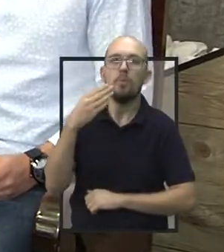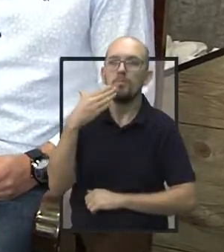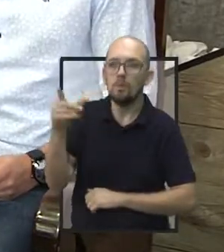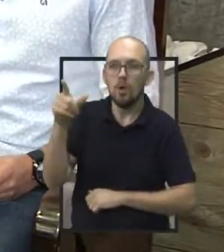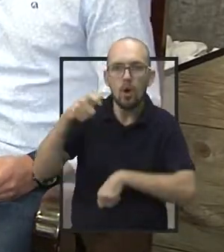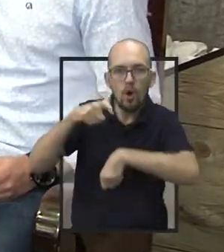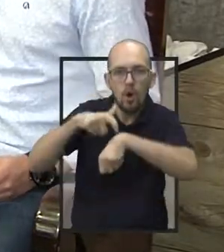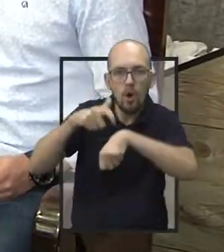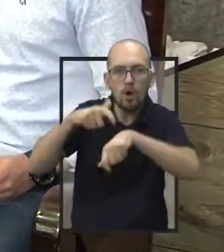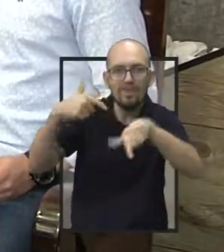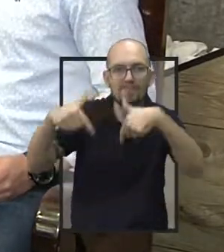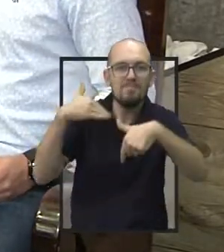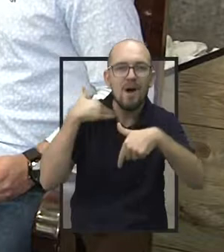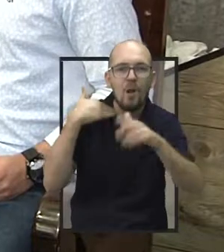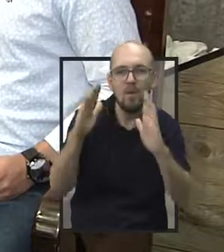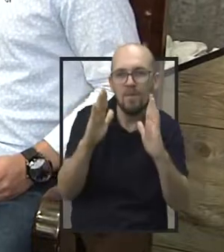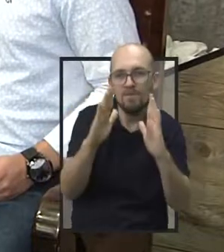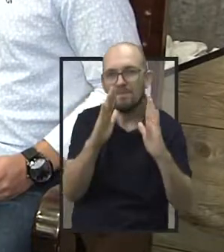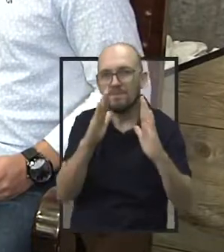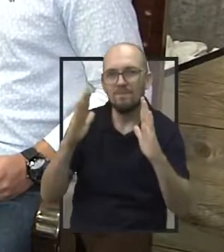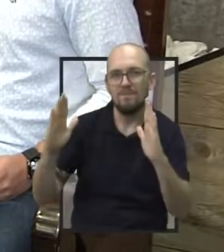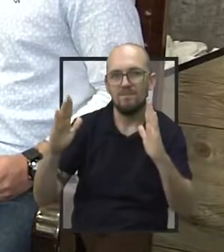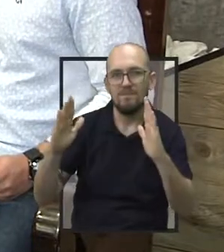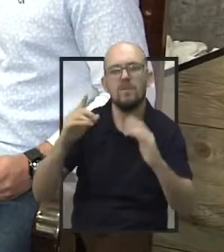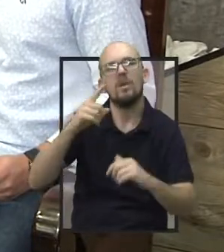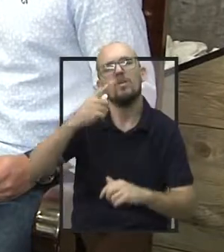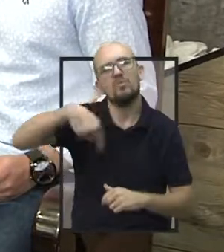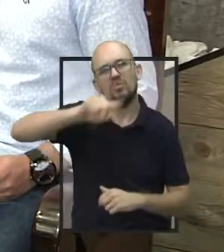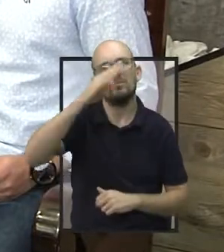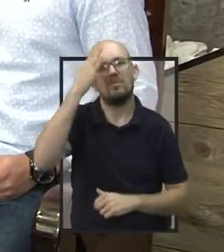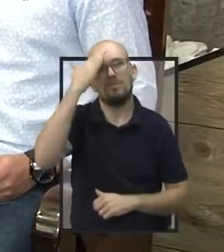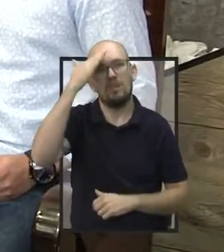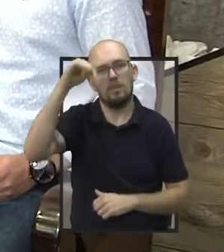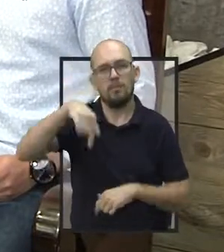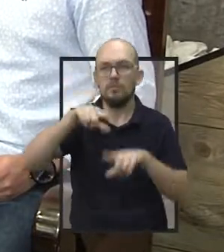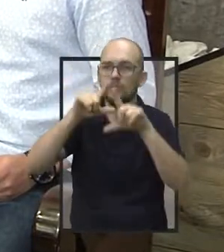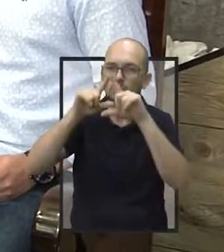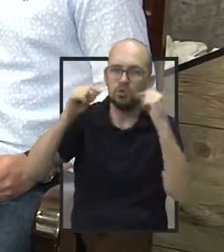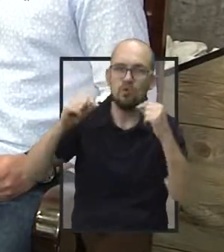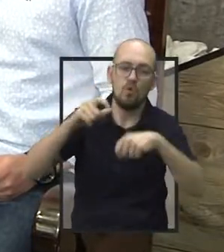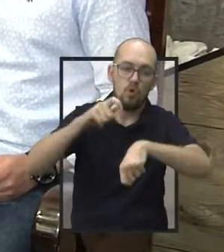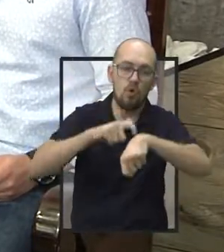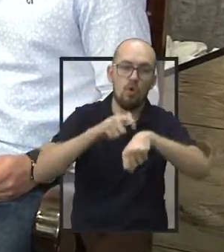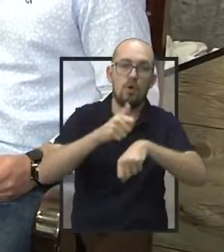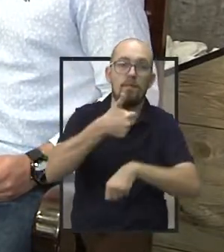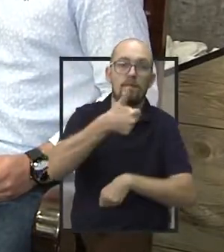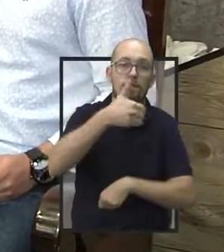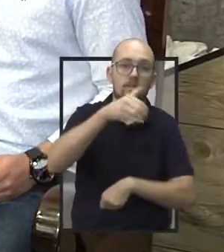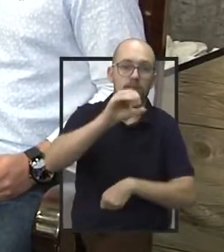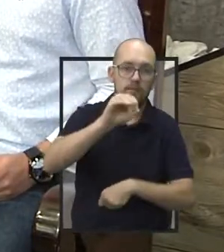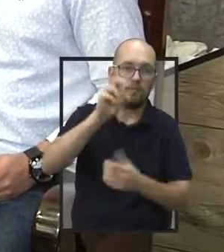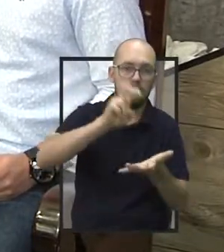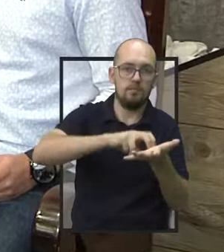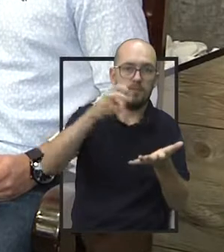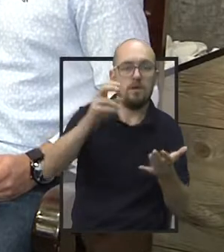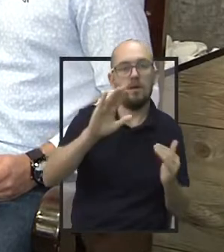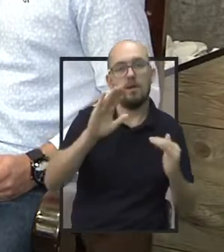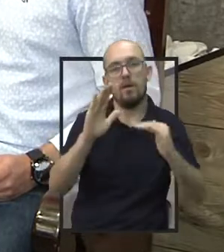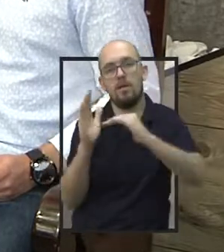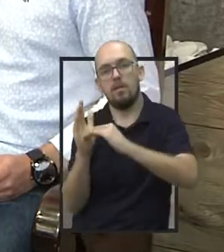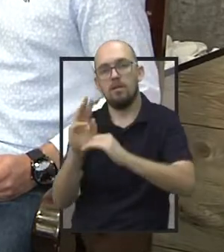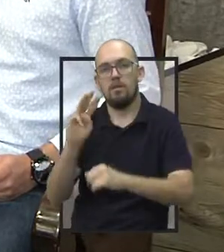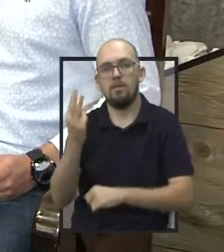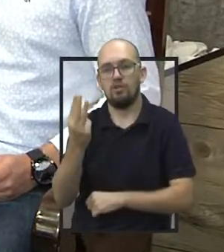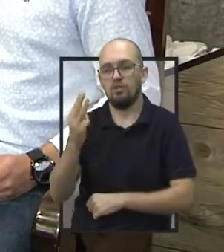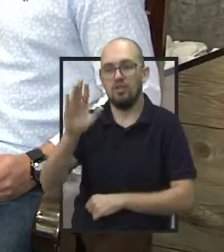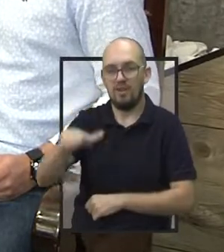das agências bancárias aqui do município. Todo mundo sabe que hoje o expediente bancário vai das 10h até as 15h. O senhor quer